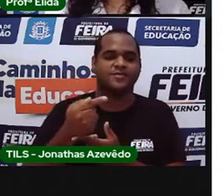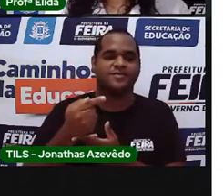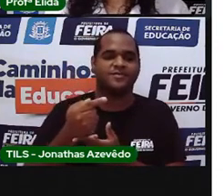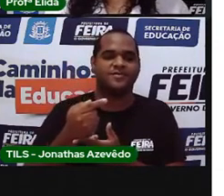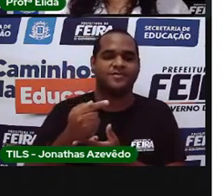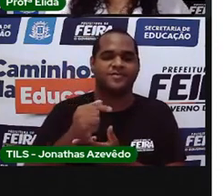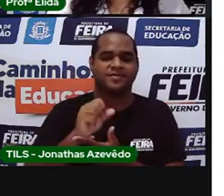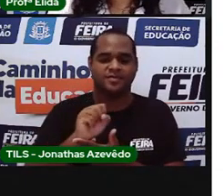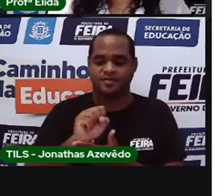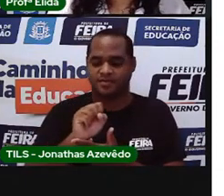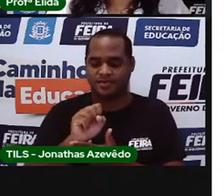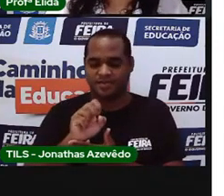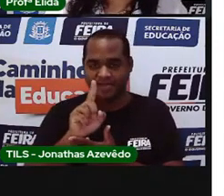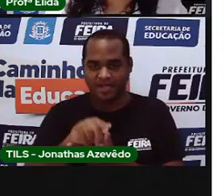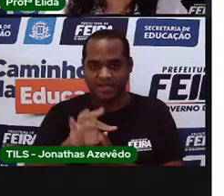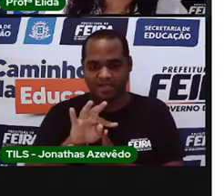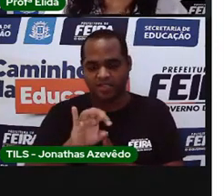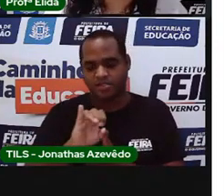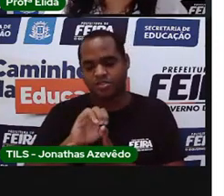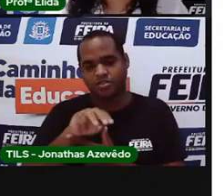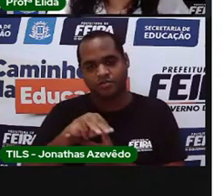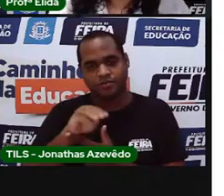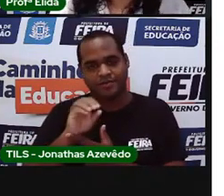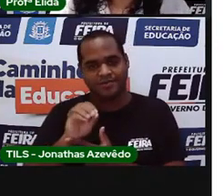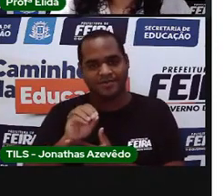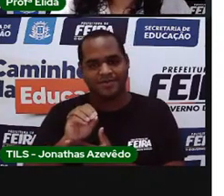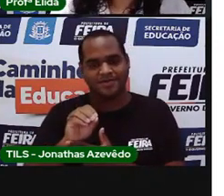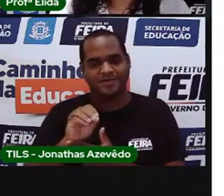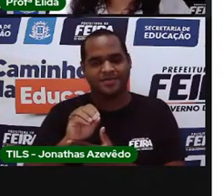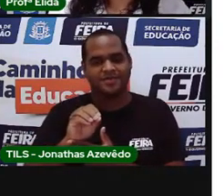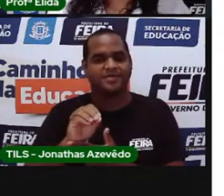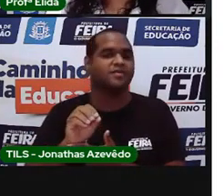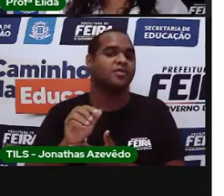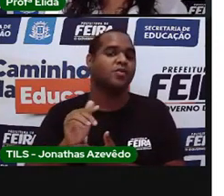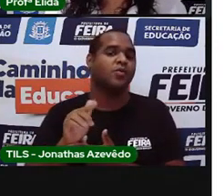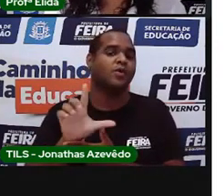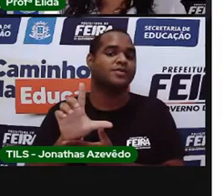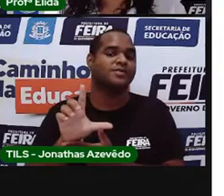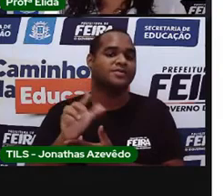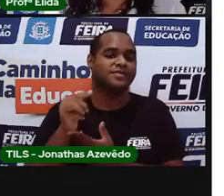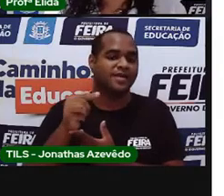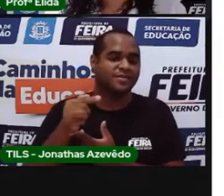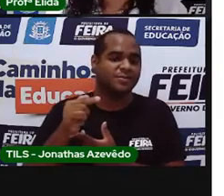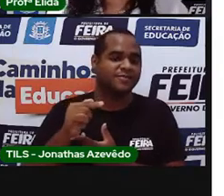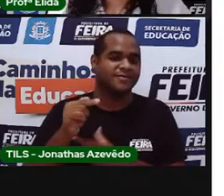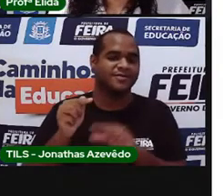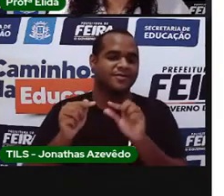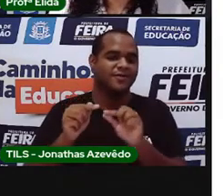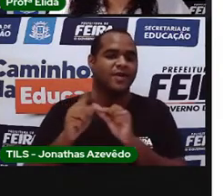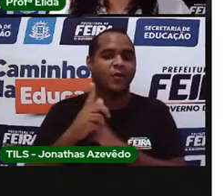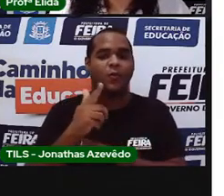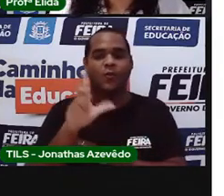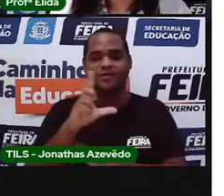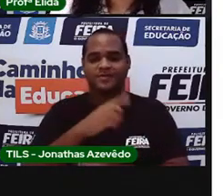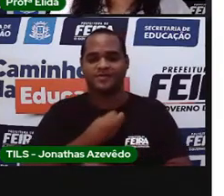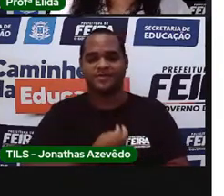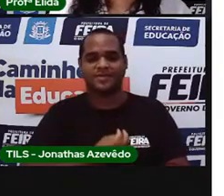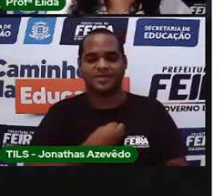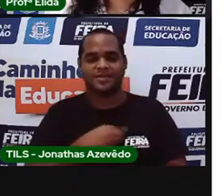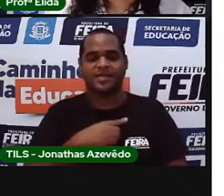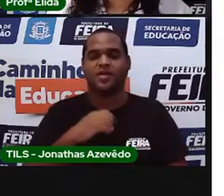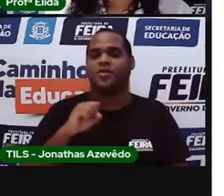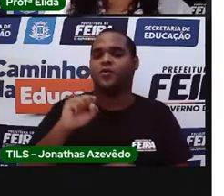Sétimo. Isso. Sétimo. Depois do sétimo, nós temos o